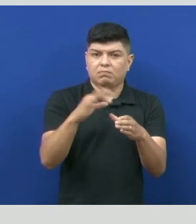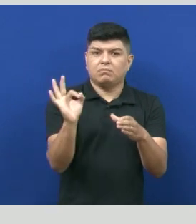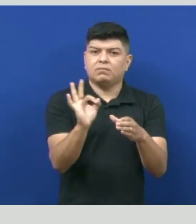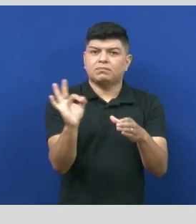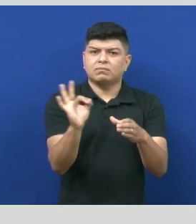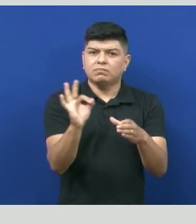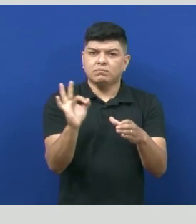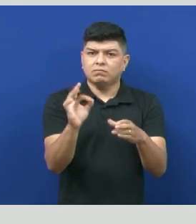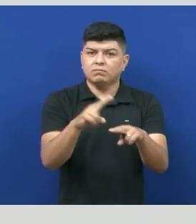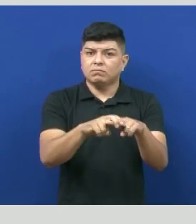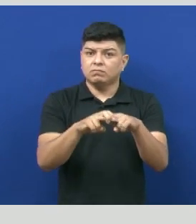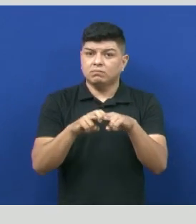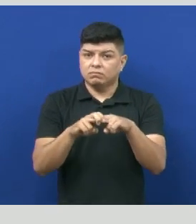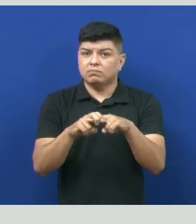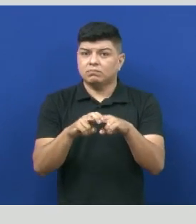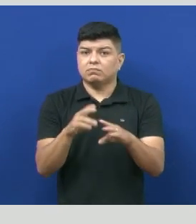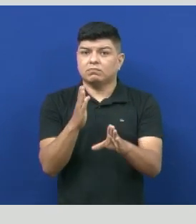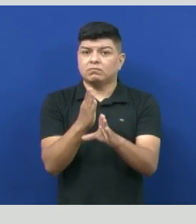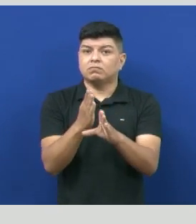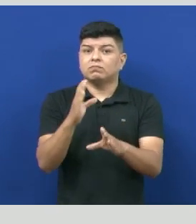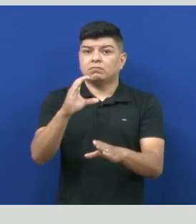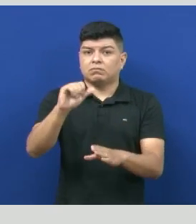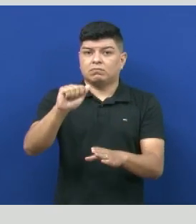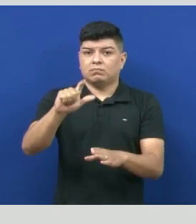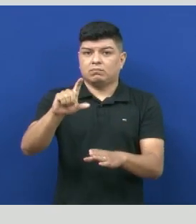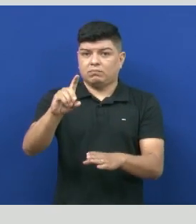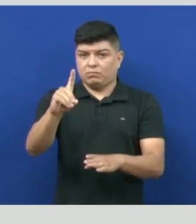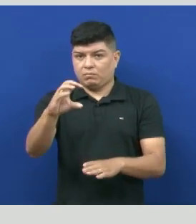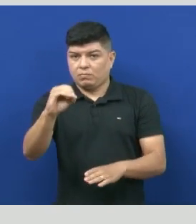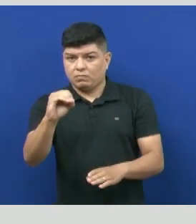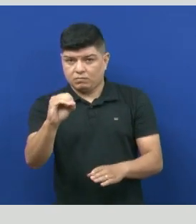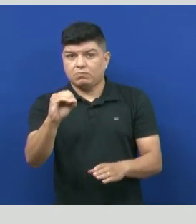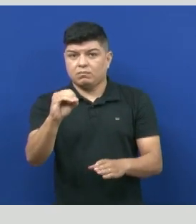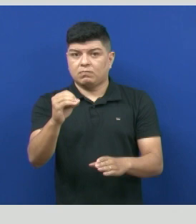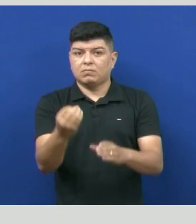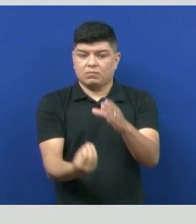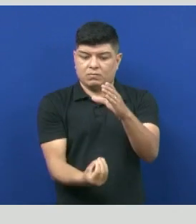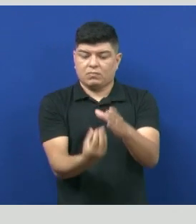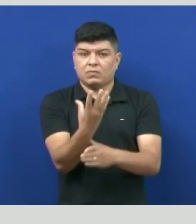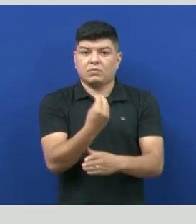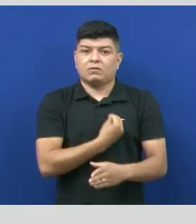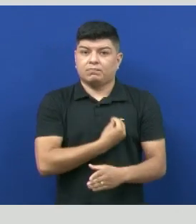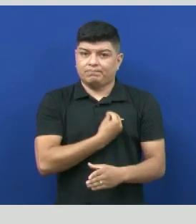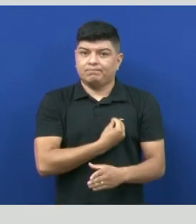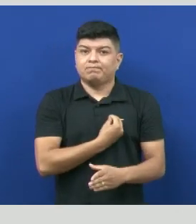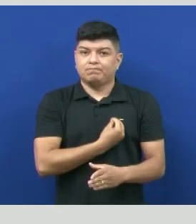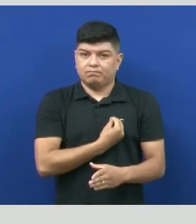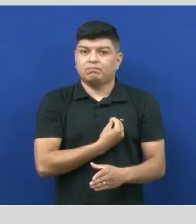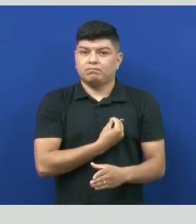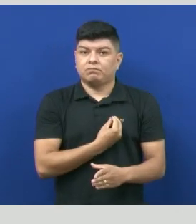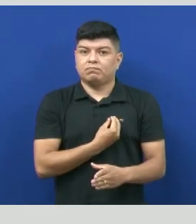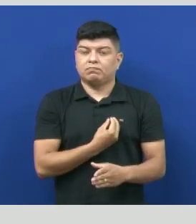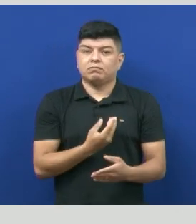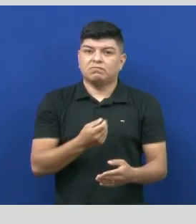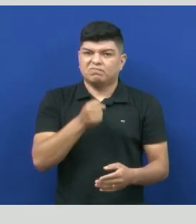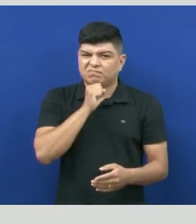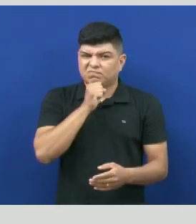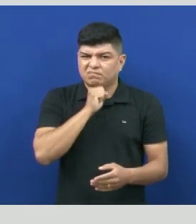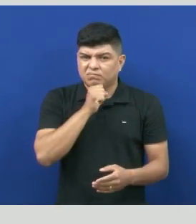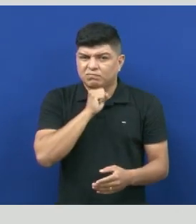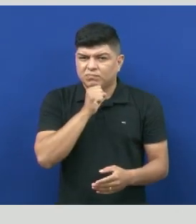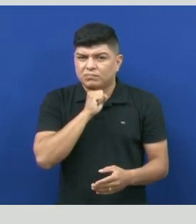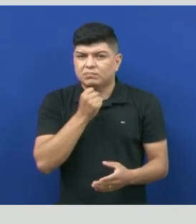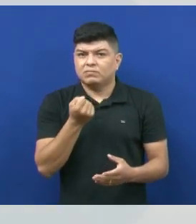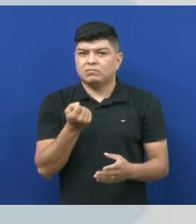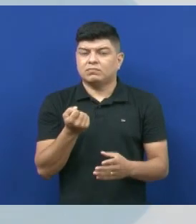Então, o caldo nutritivo, por exemplo, começou a se estragar, apareceram os micro-organismos lá, se estragaram por conta do surgimento